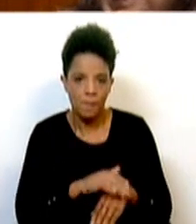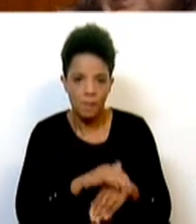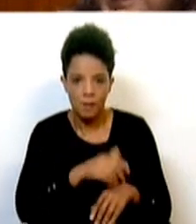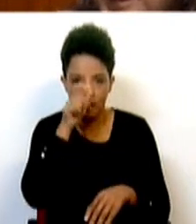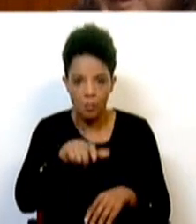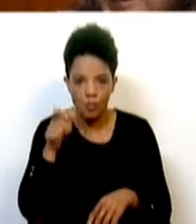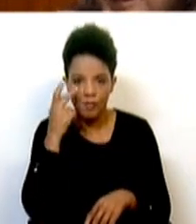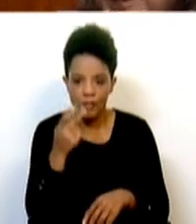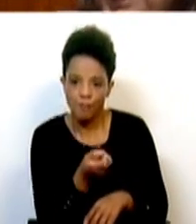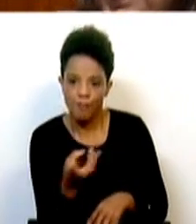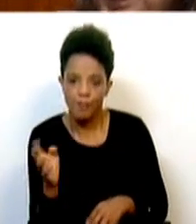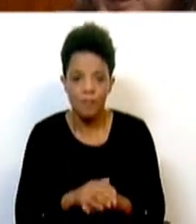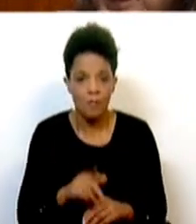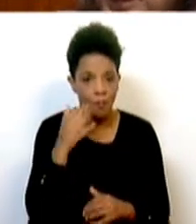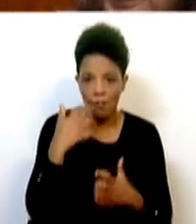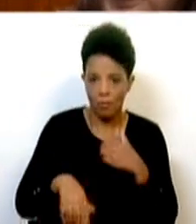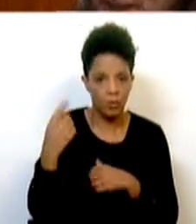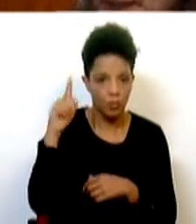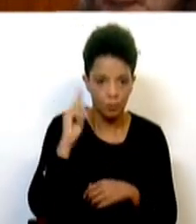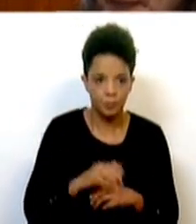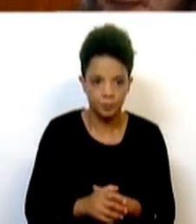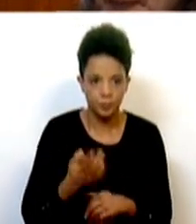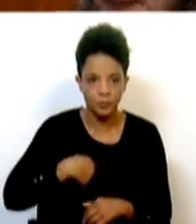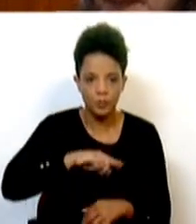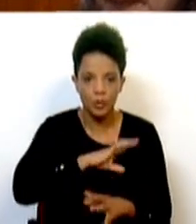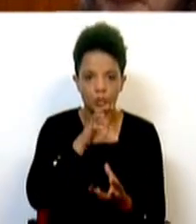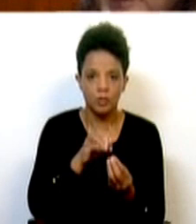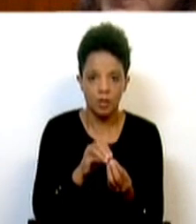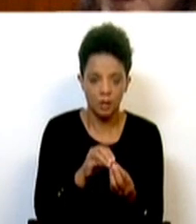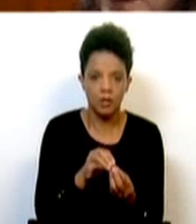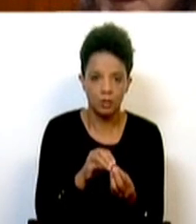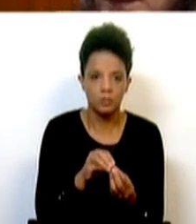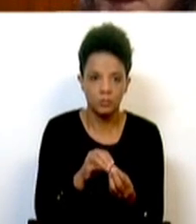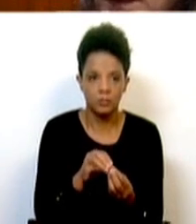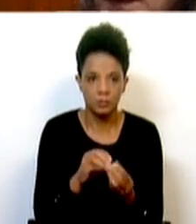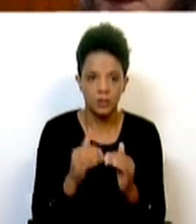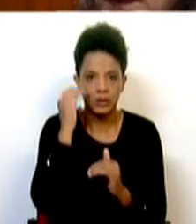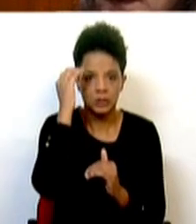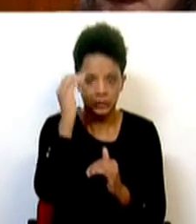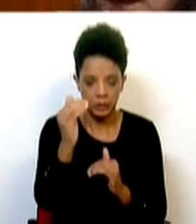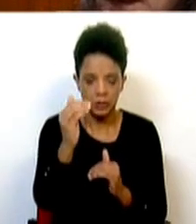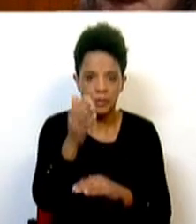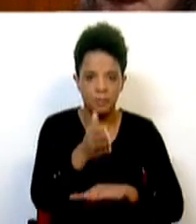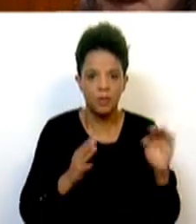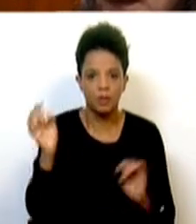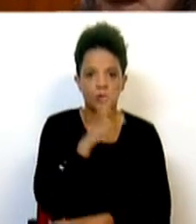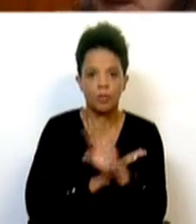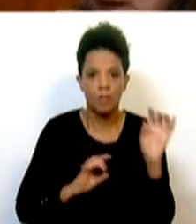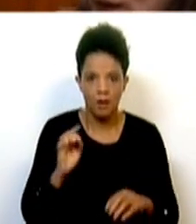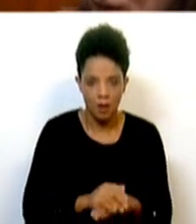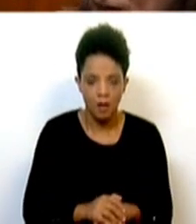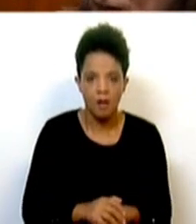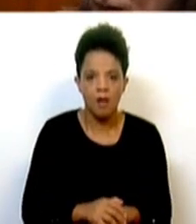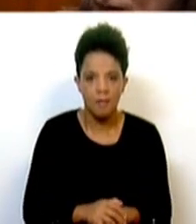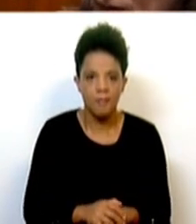de habitantes, não é por acaso que nós estamos em 13º lugar acima da média europeia do número de startups per capita, não é por